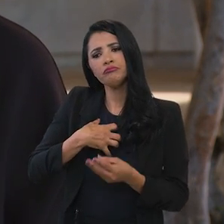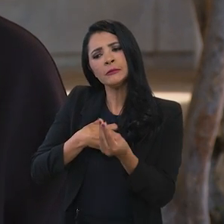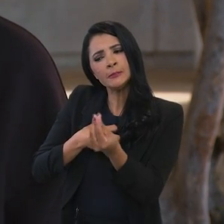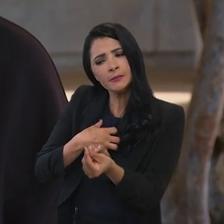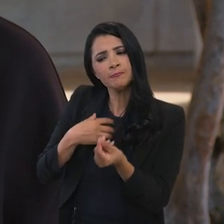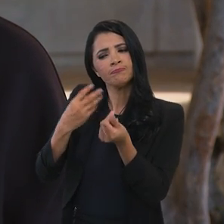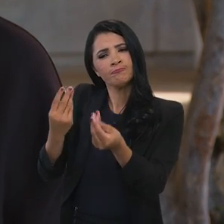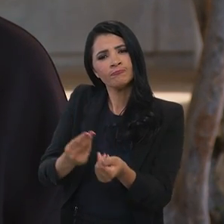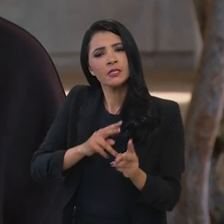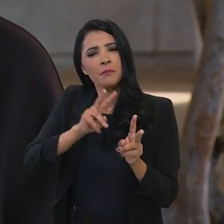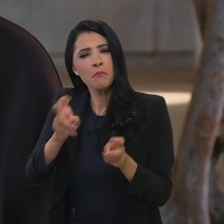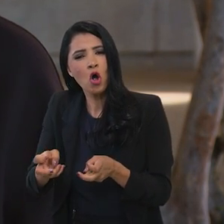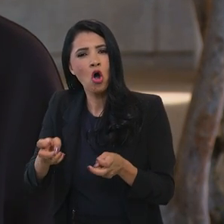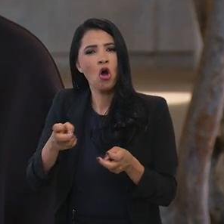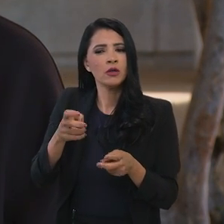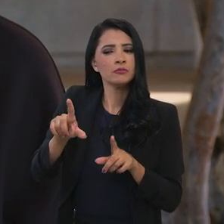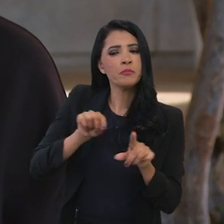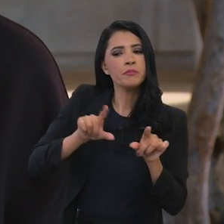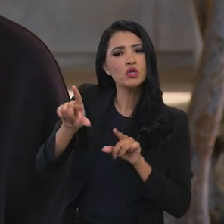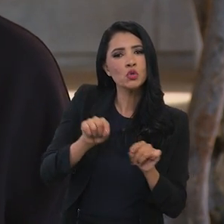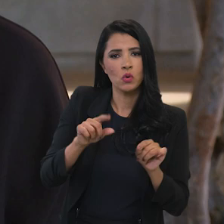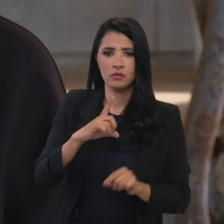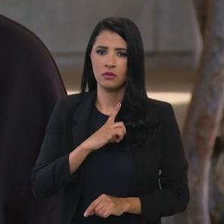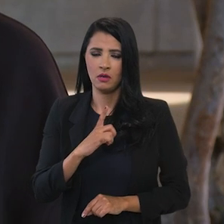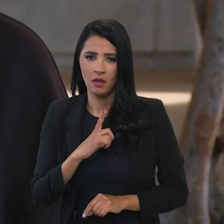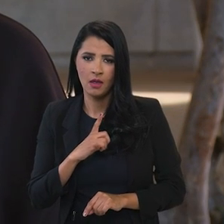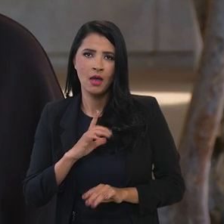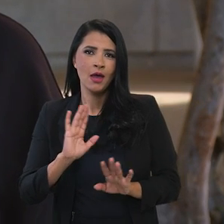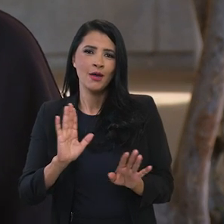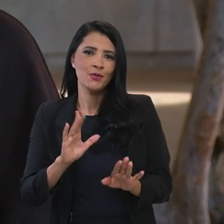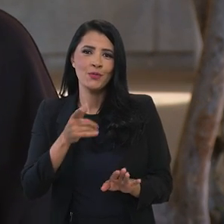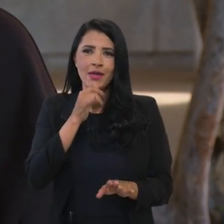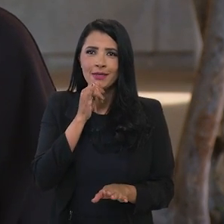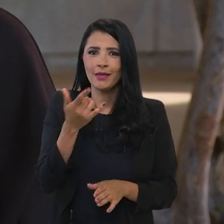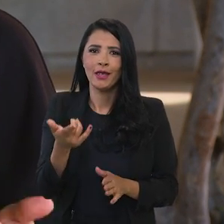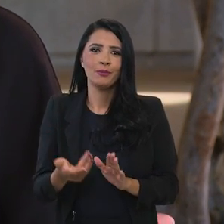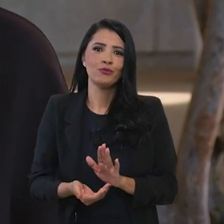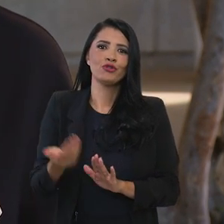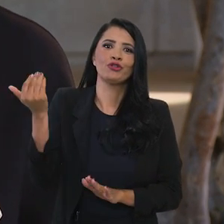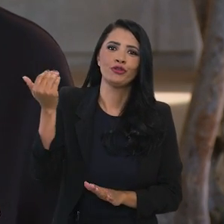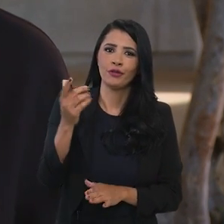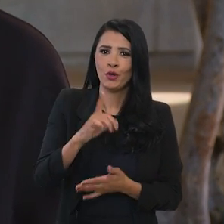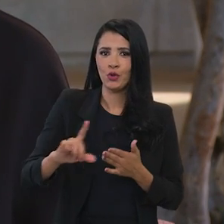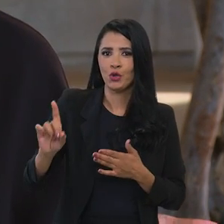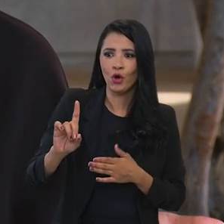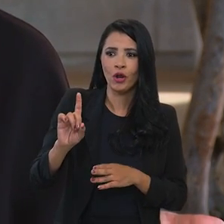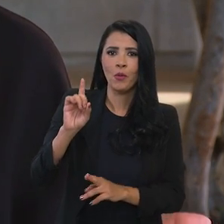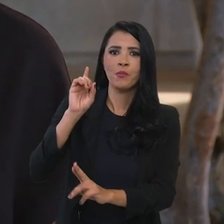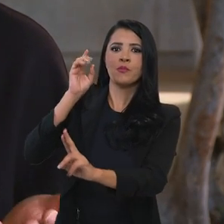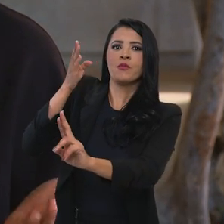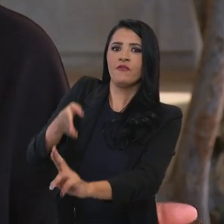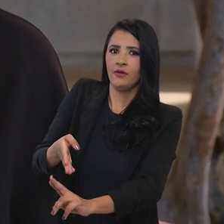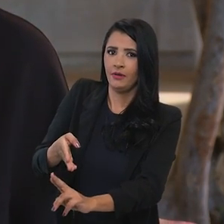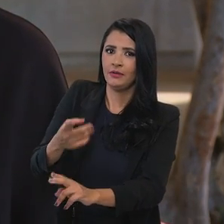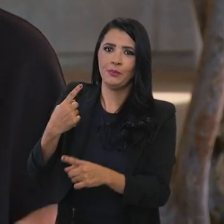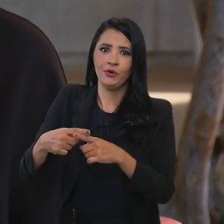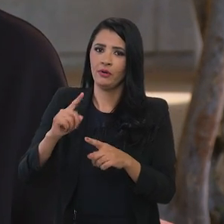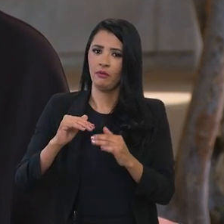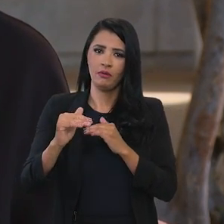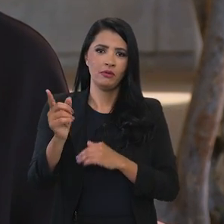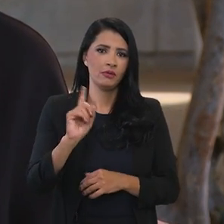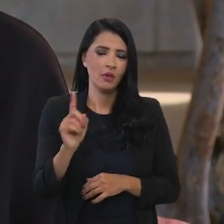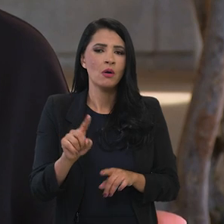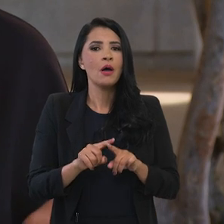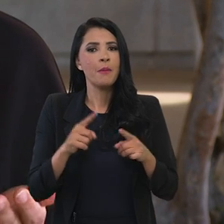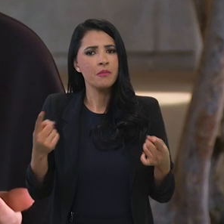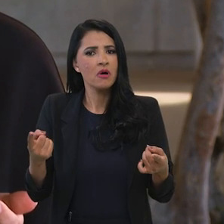sentido que se explorem alternativas opções não para digamos desbancar o dólar como moeda de referência porque isso não está no